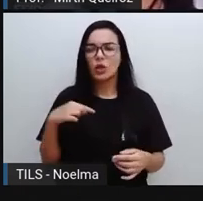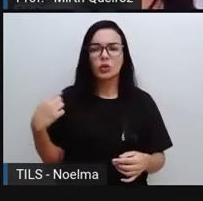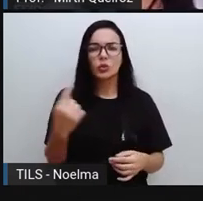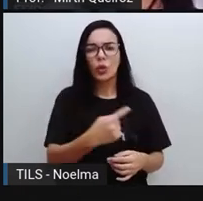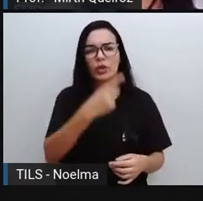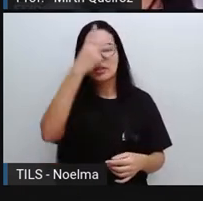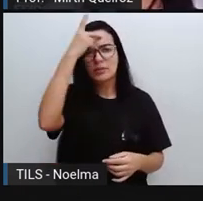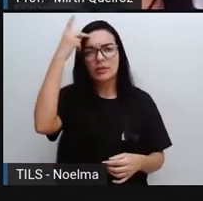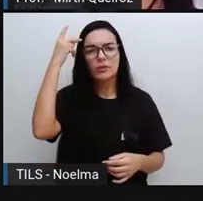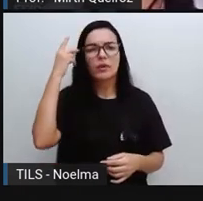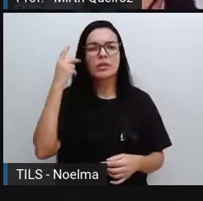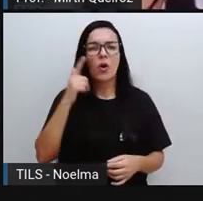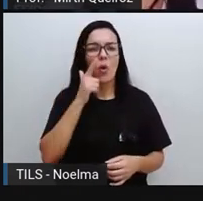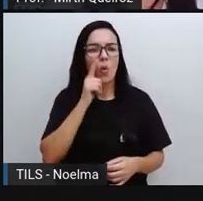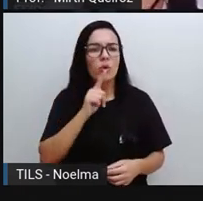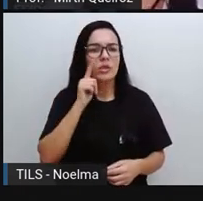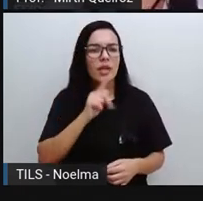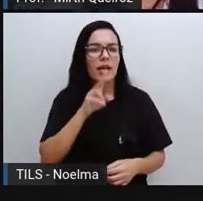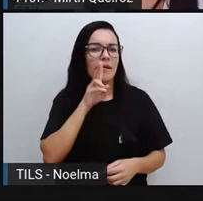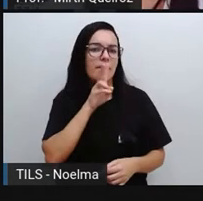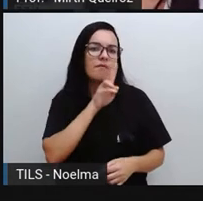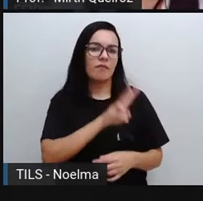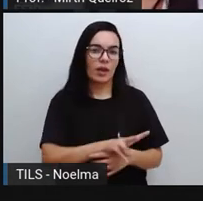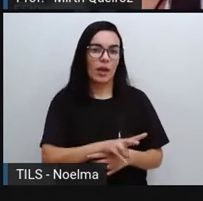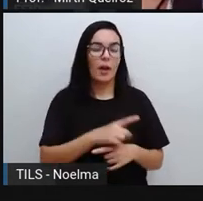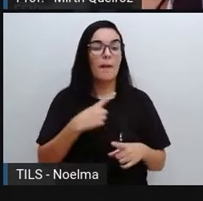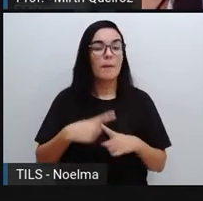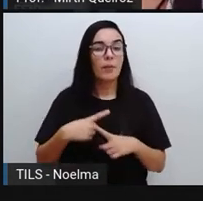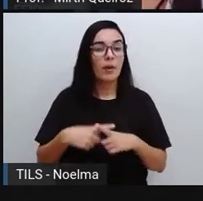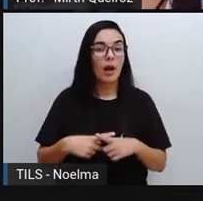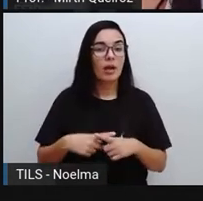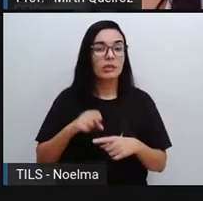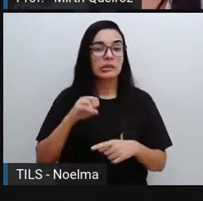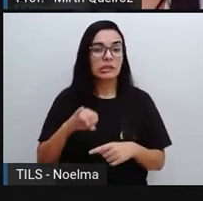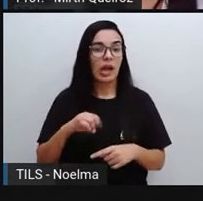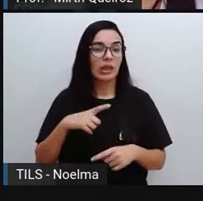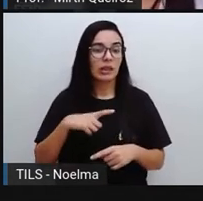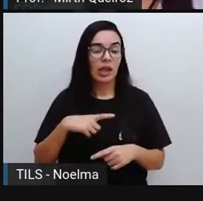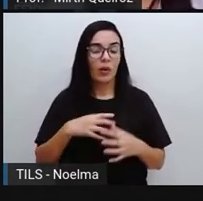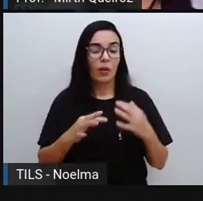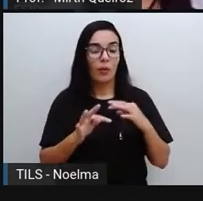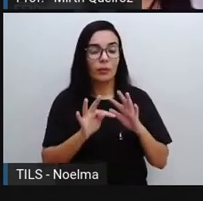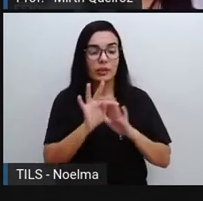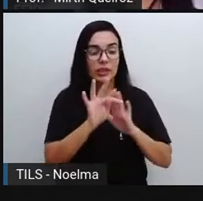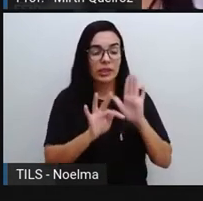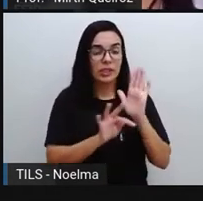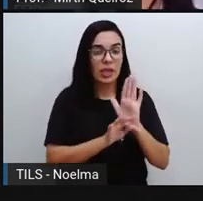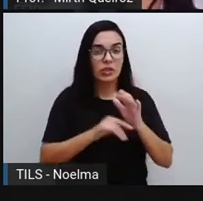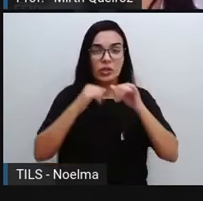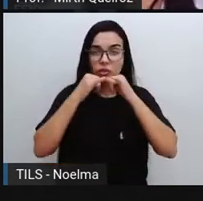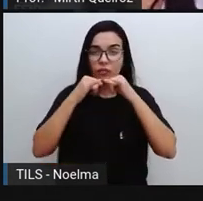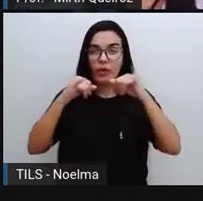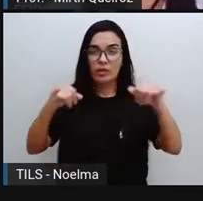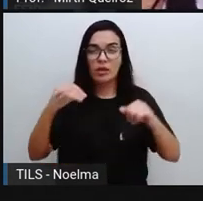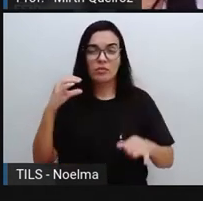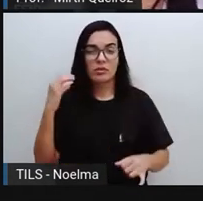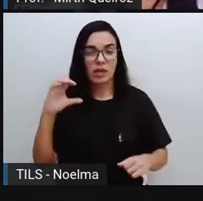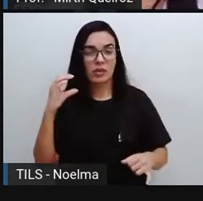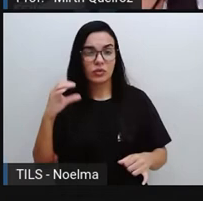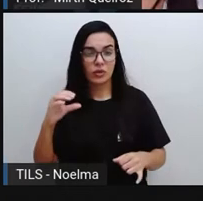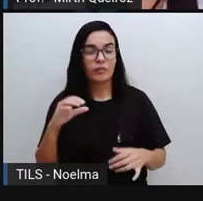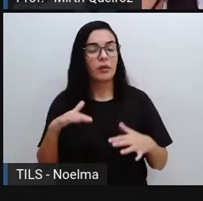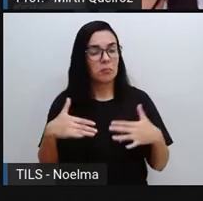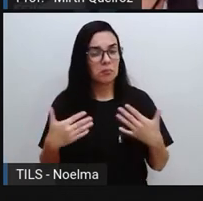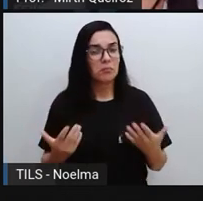não é uma linguagem técnica. Uma vez que se trata aí de um texto de divulgação científica, né? E o texto de